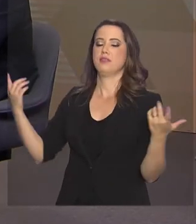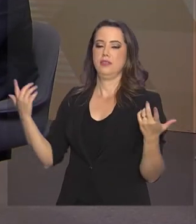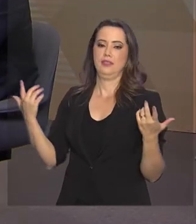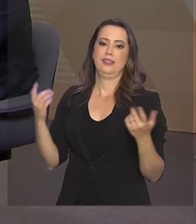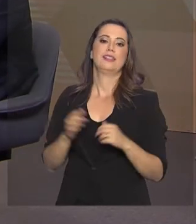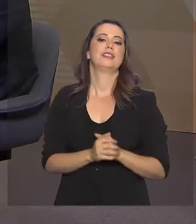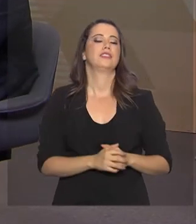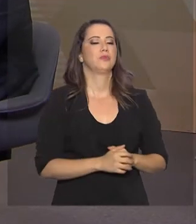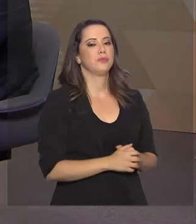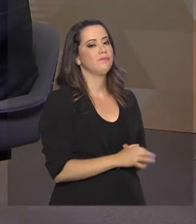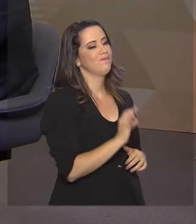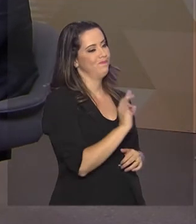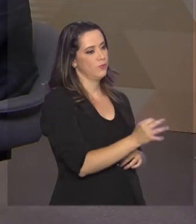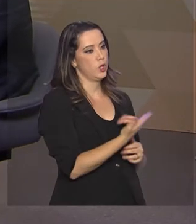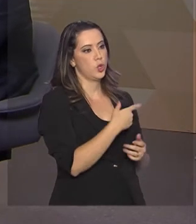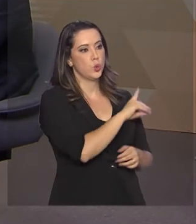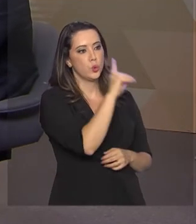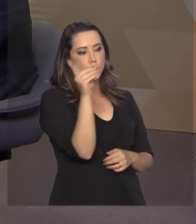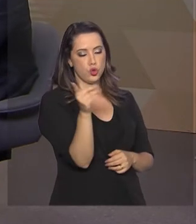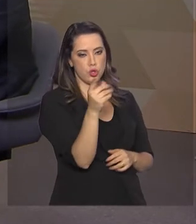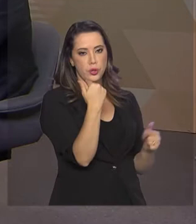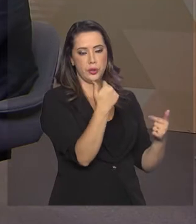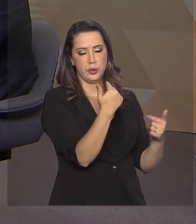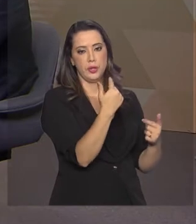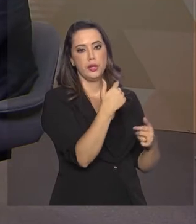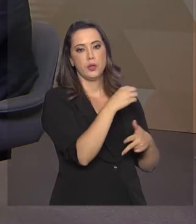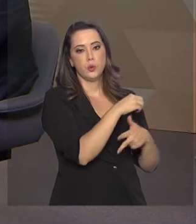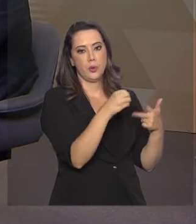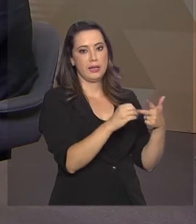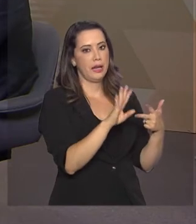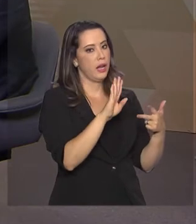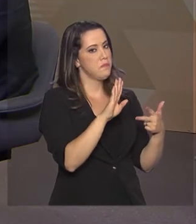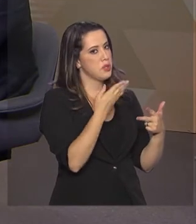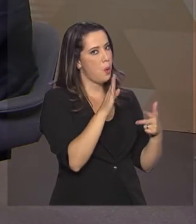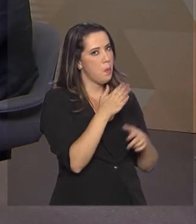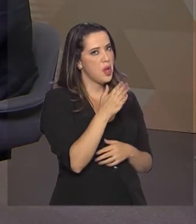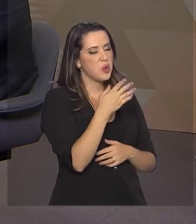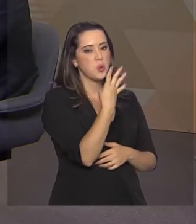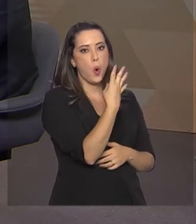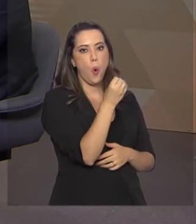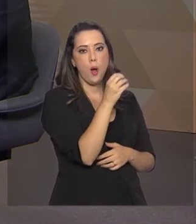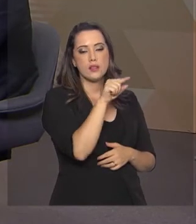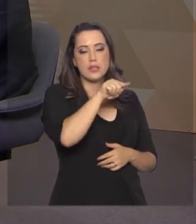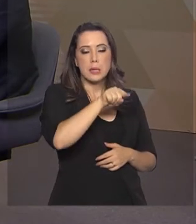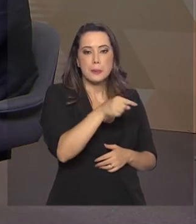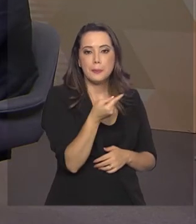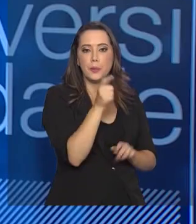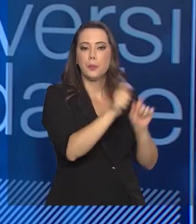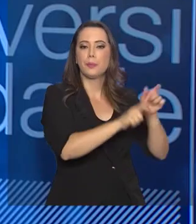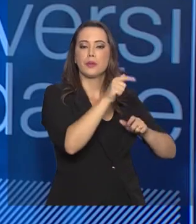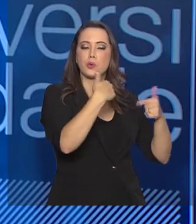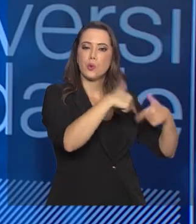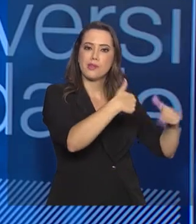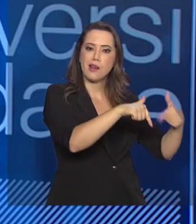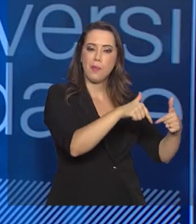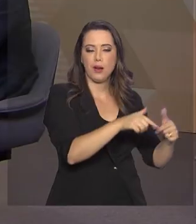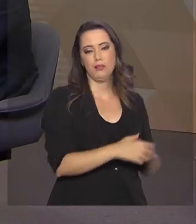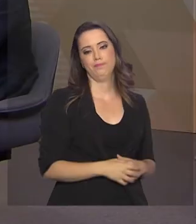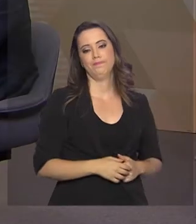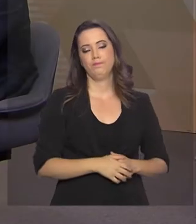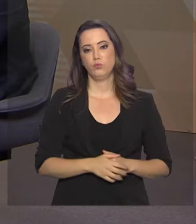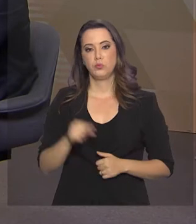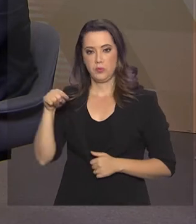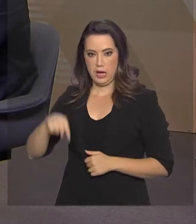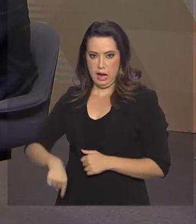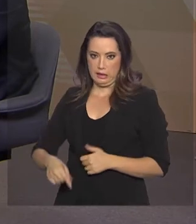Nos dias de aplicação do Enem, são cerca de 400 mil pessoas trabalhando só no dia da execução do Enem. E aqui no Brasil, em